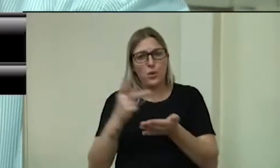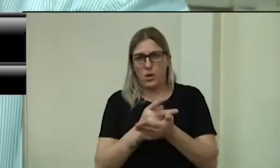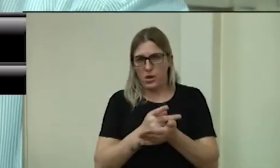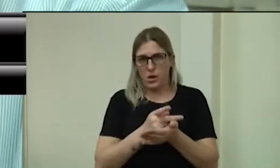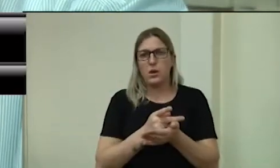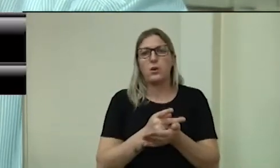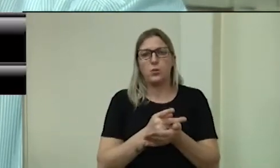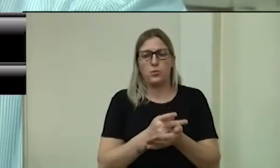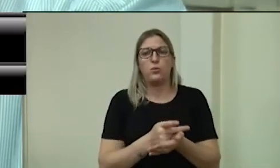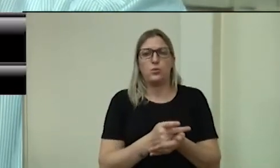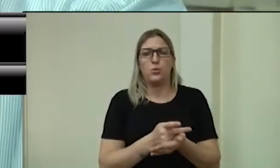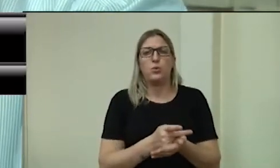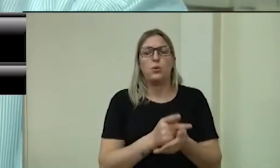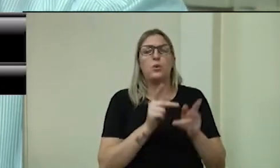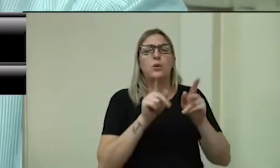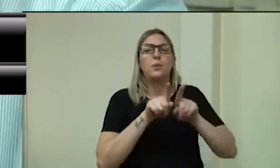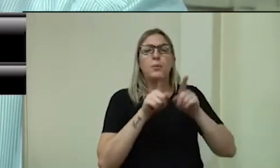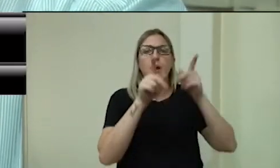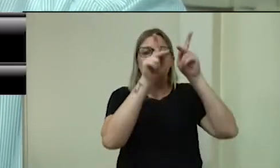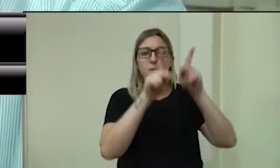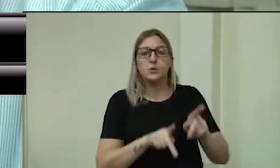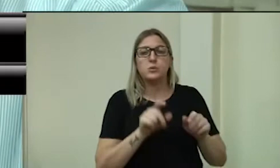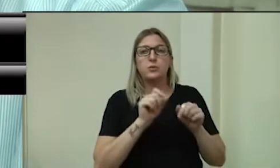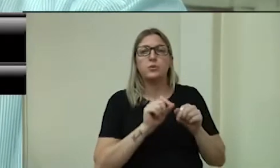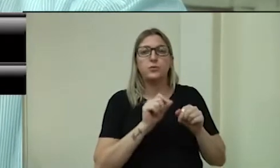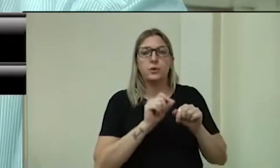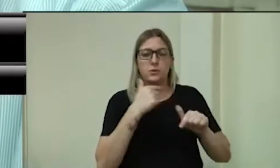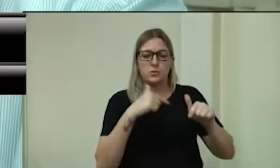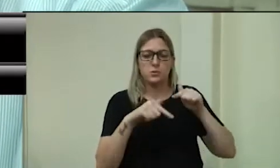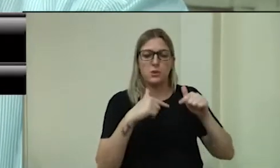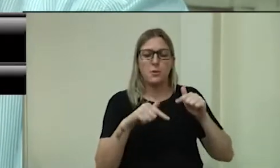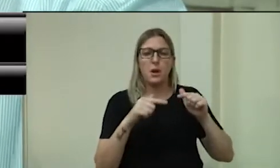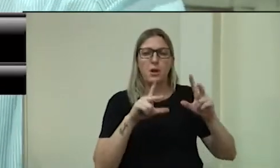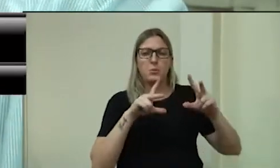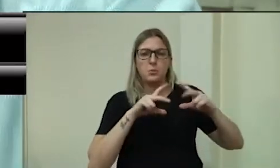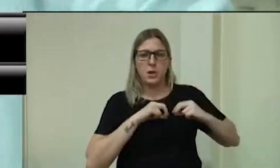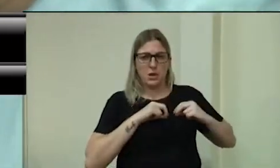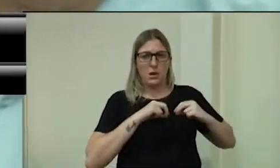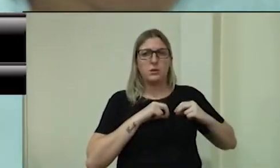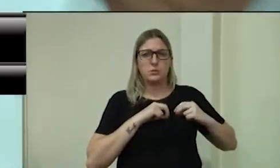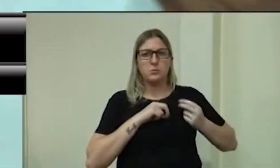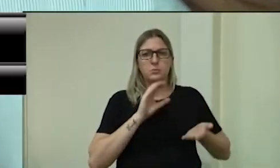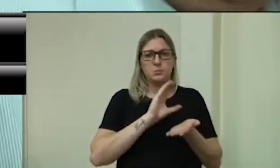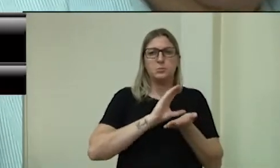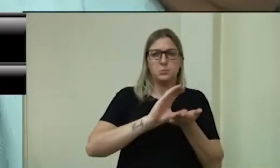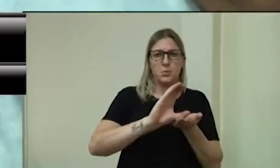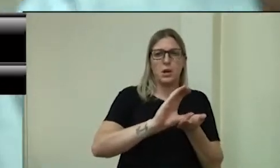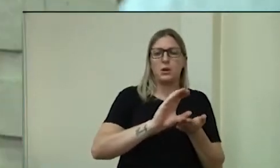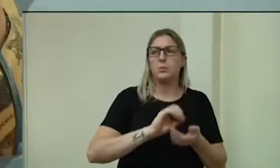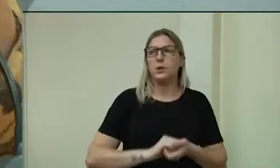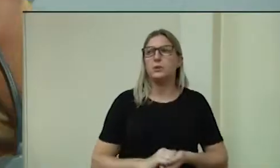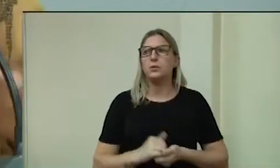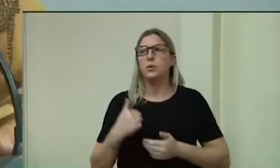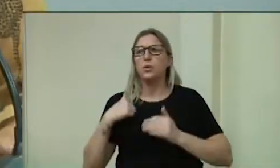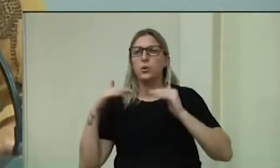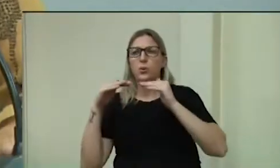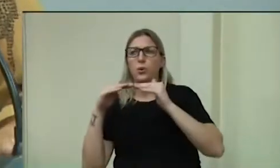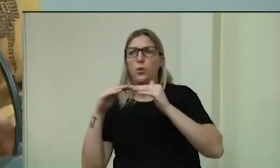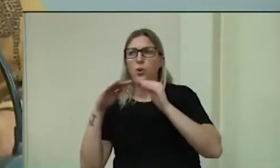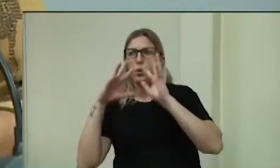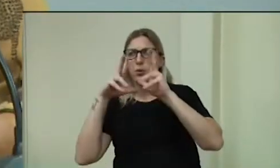fez o serviço tem que receber. E o senhor favorava os três projetos. Muito obrigada, vereador.